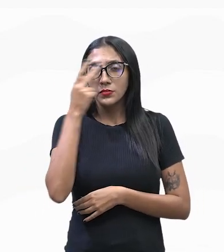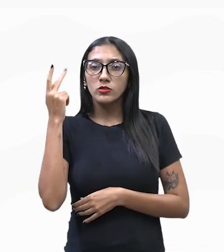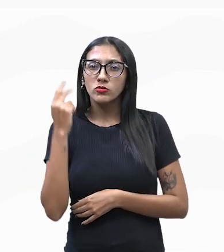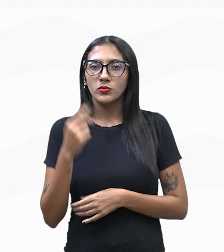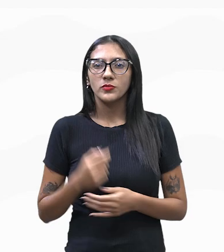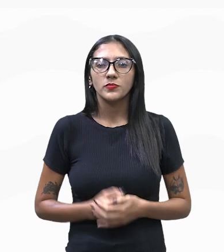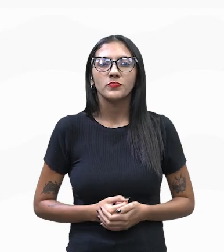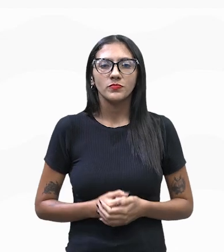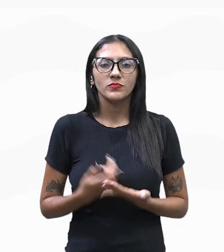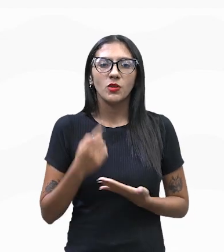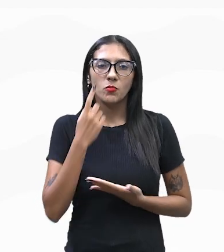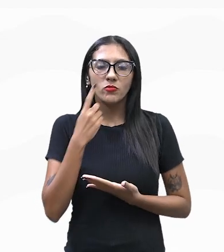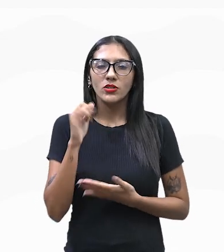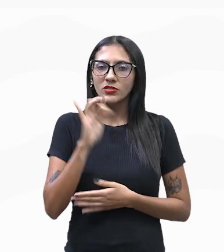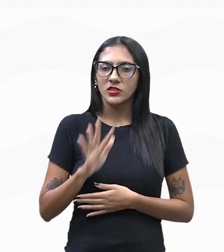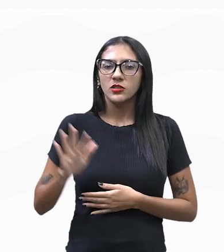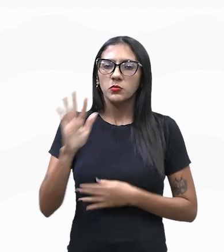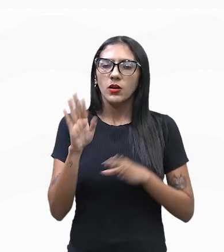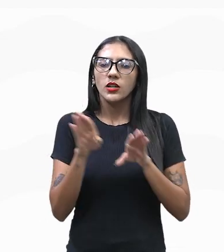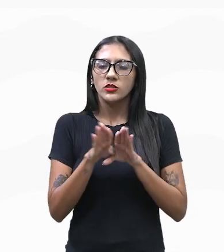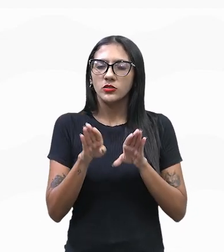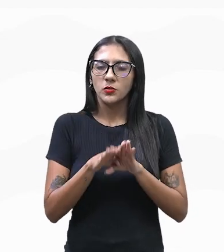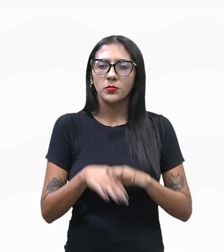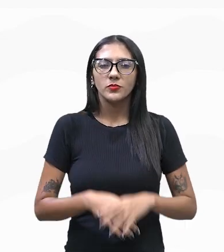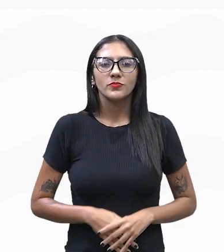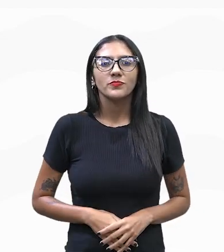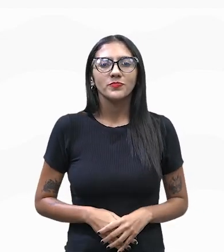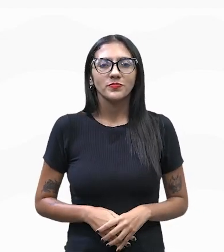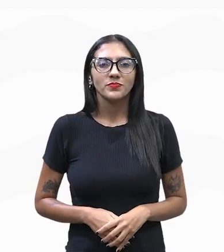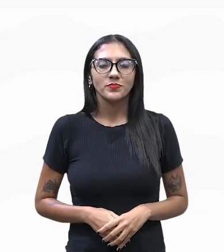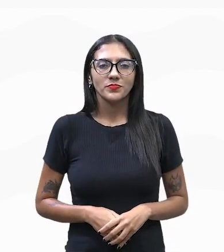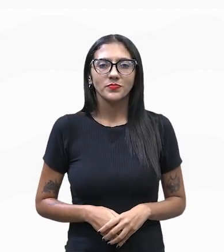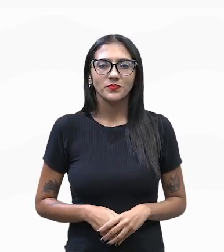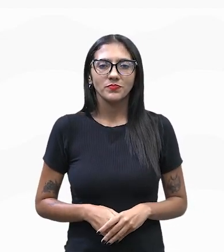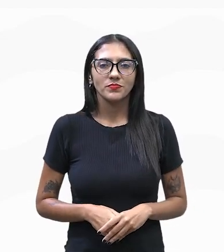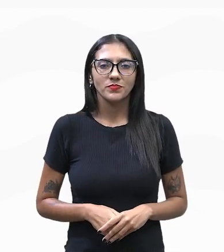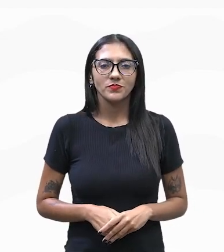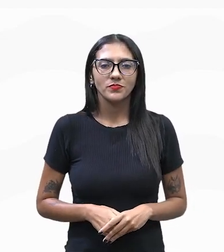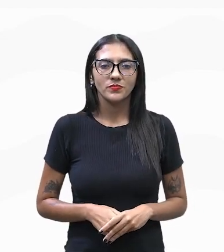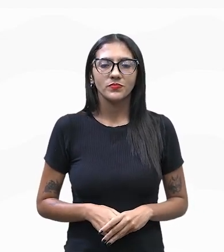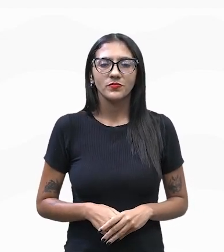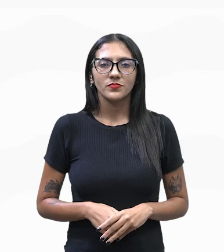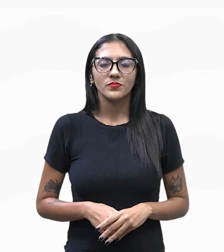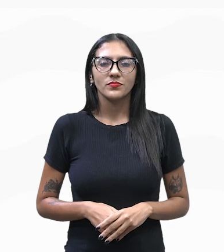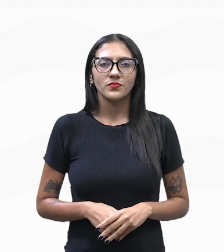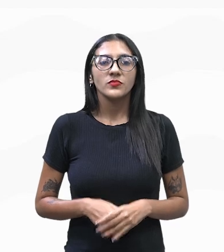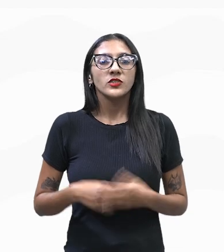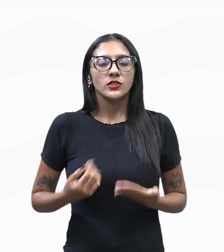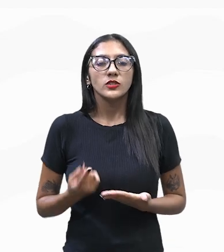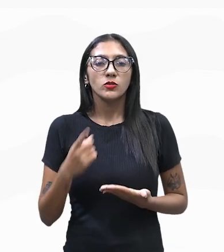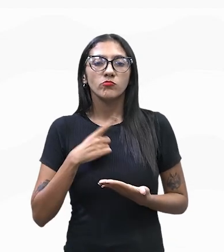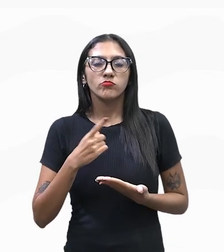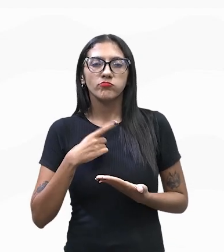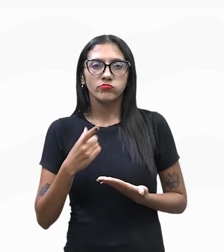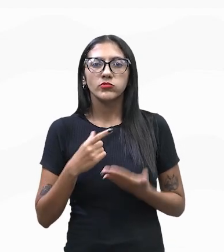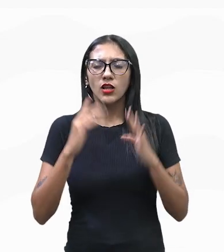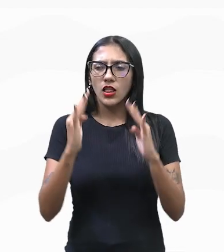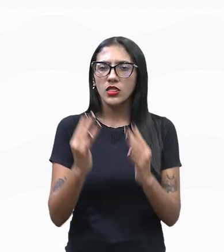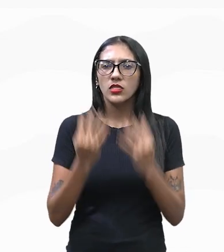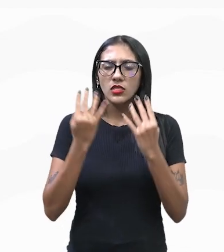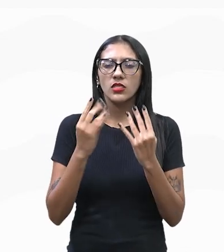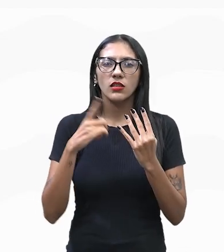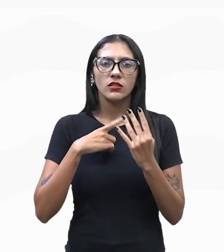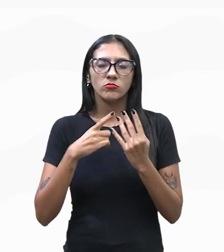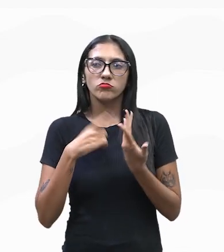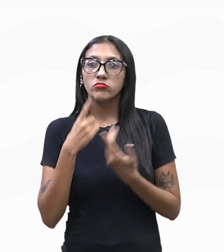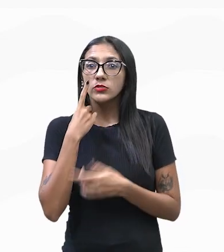sociais, inclusive a imagem deixa bem evidente. Exatamente. Então, a questão é aumentar essa visibilidade e